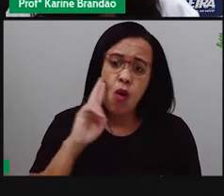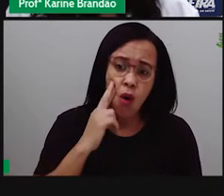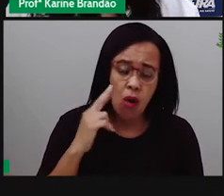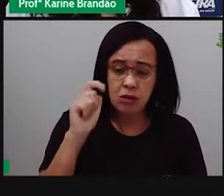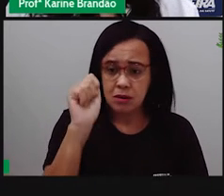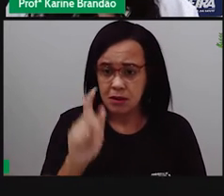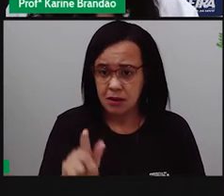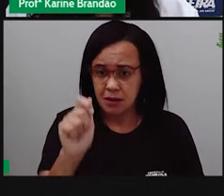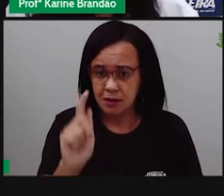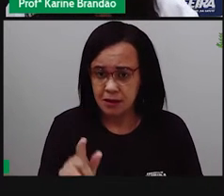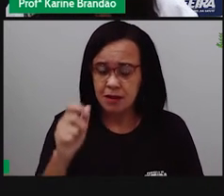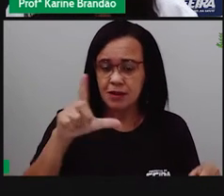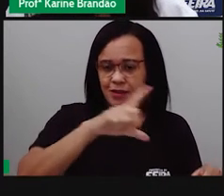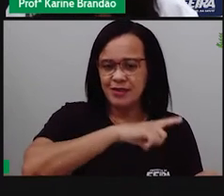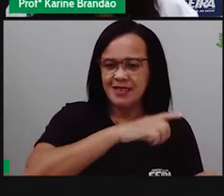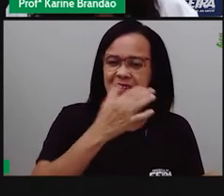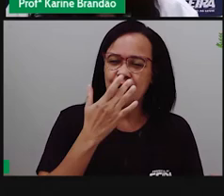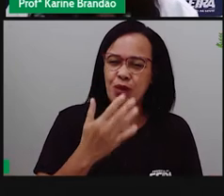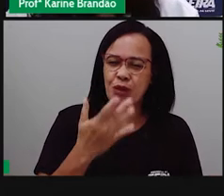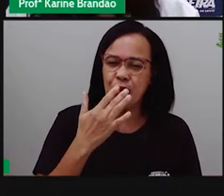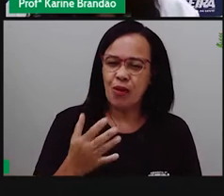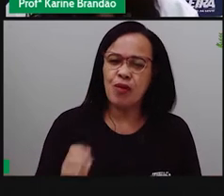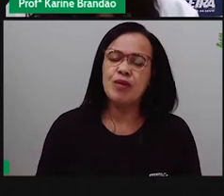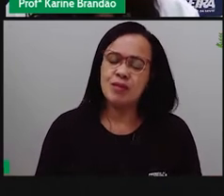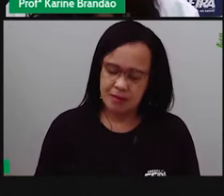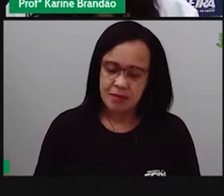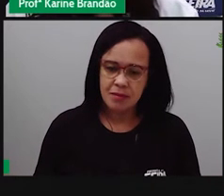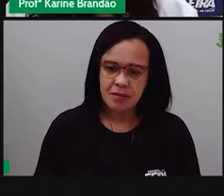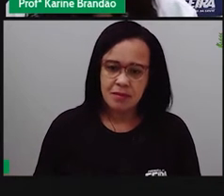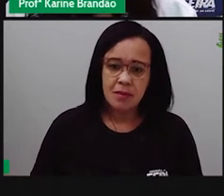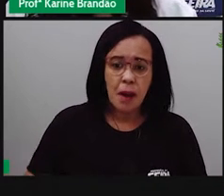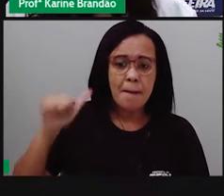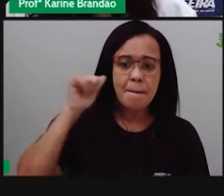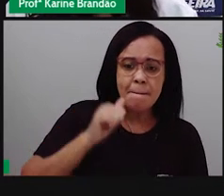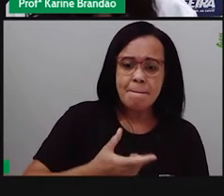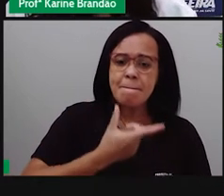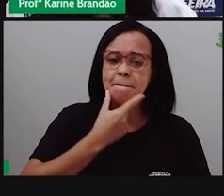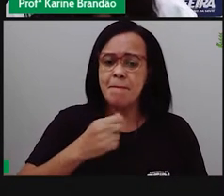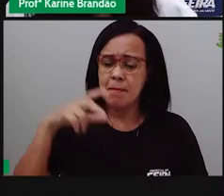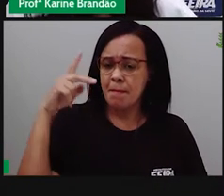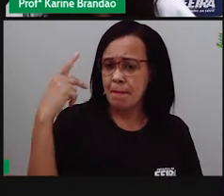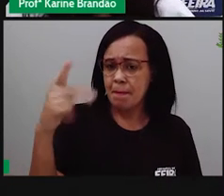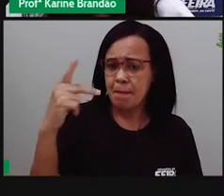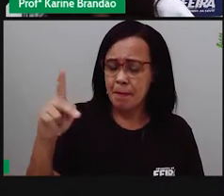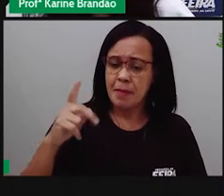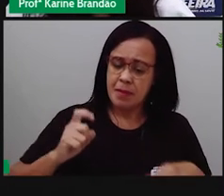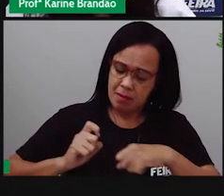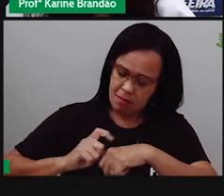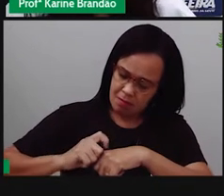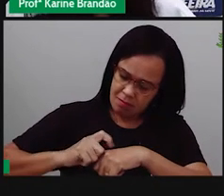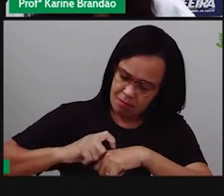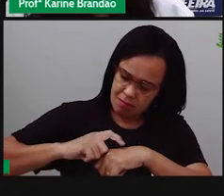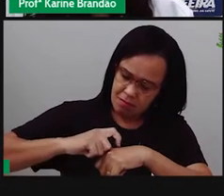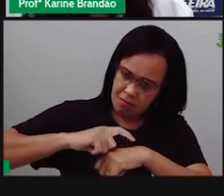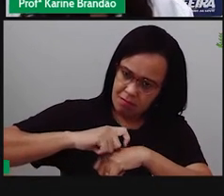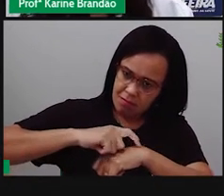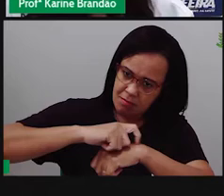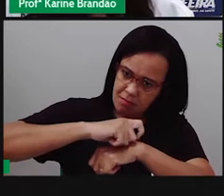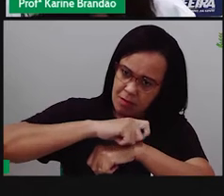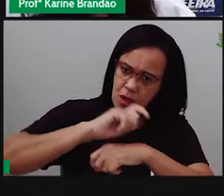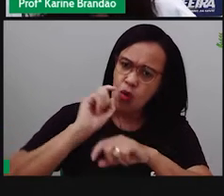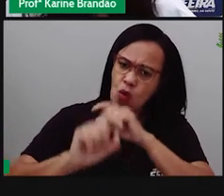agentes. O que que acontece? Esses pais, né? Essas lagartinhas rosas aqui,